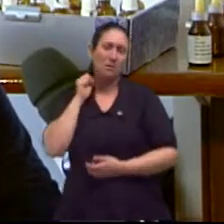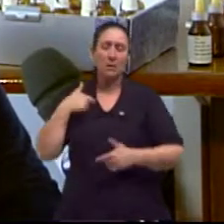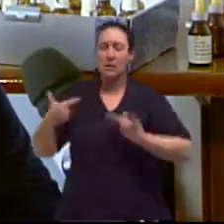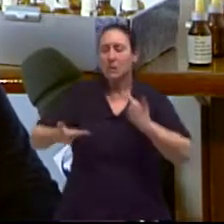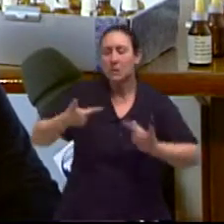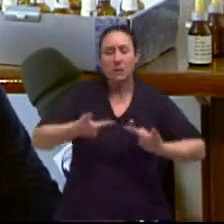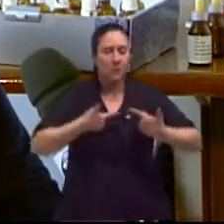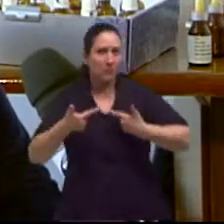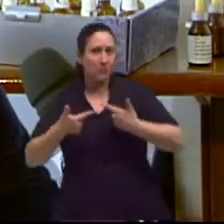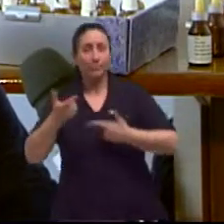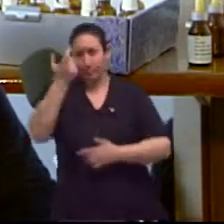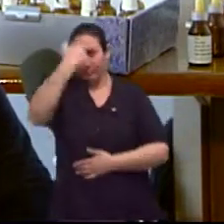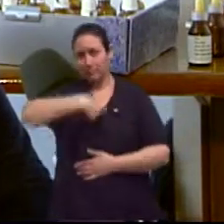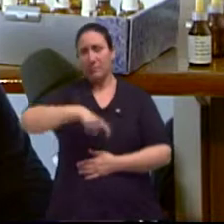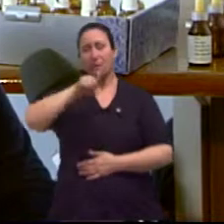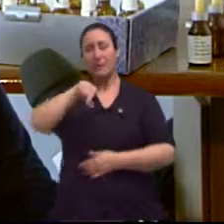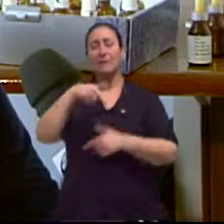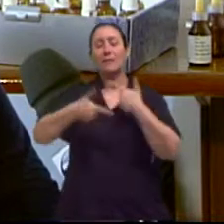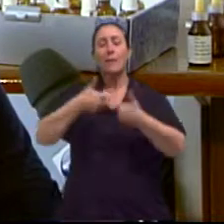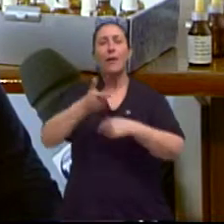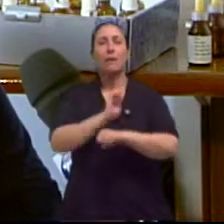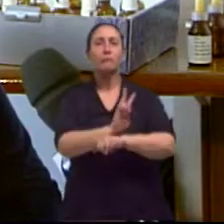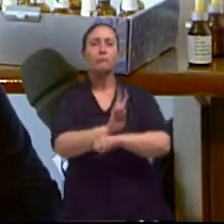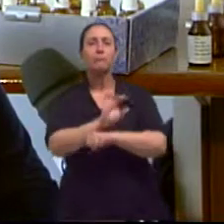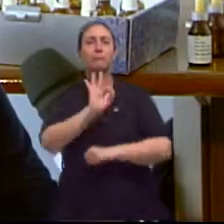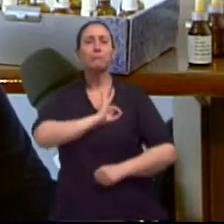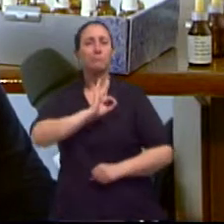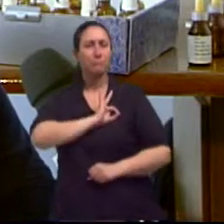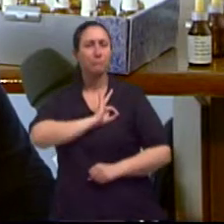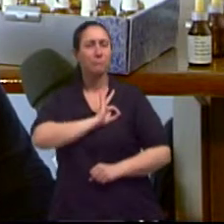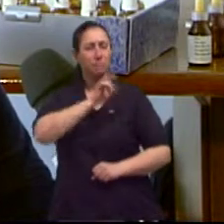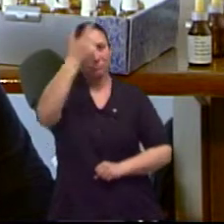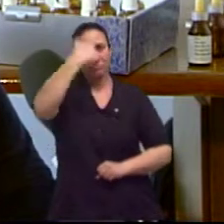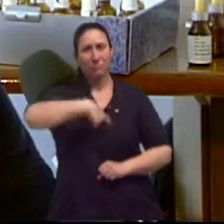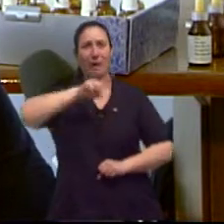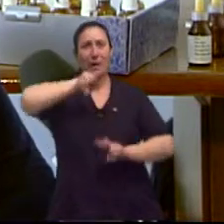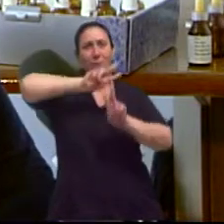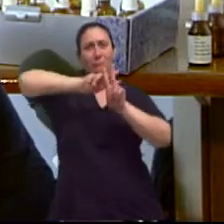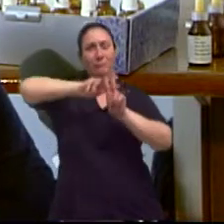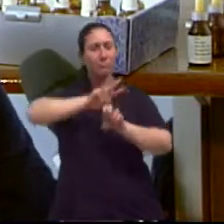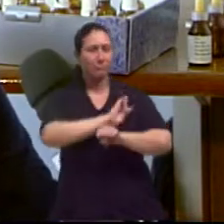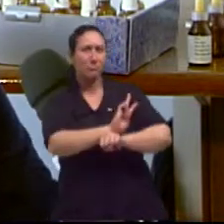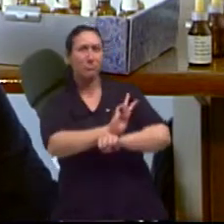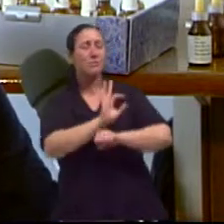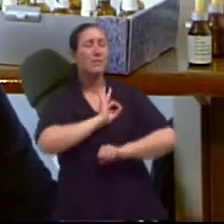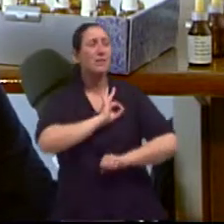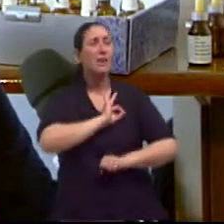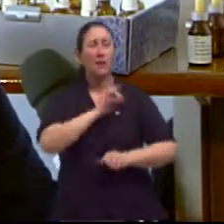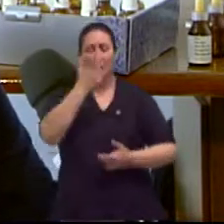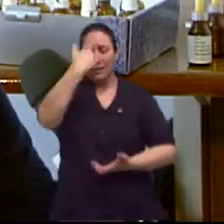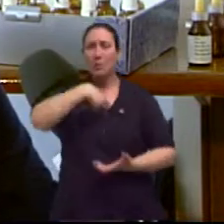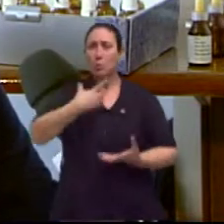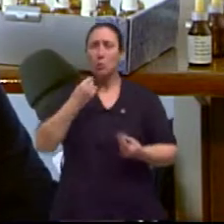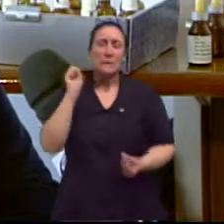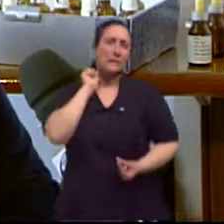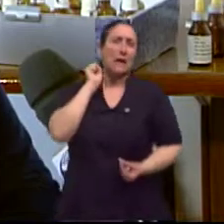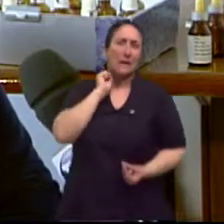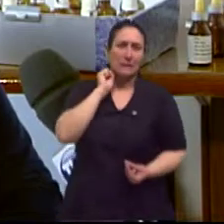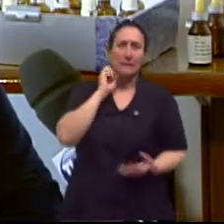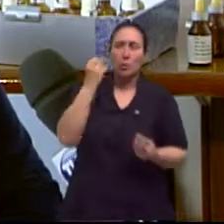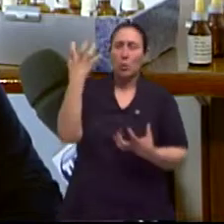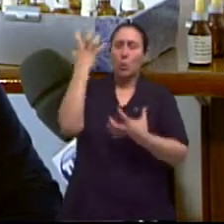Um agente penitenciário vivo sob tensão. Então, eu busco essa calma, essa transformação toda desse